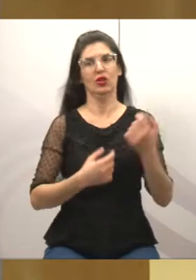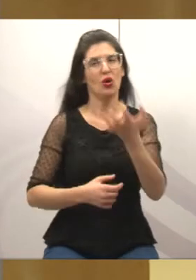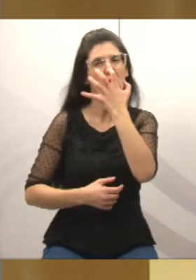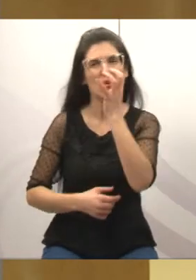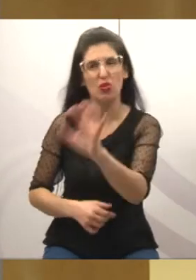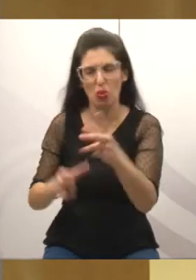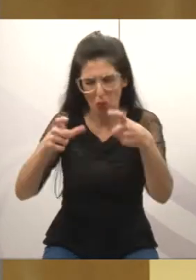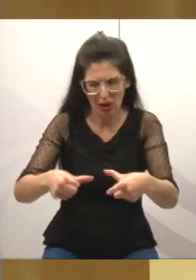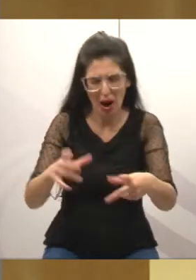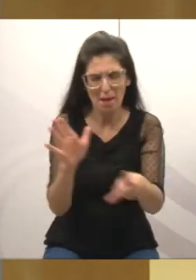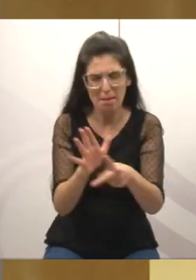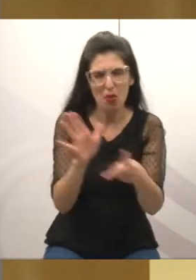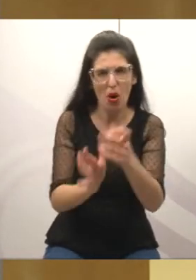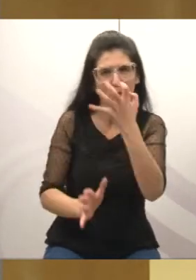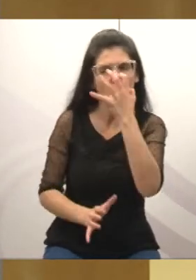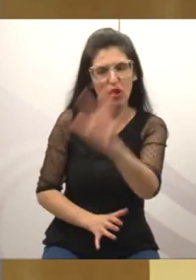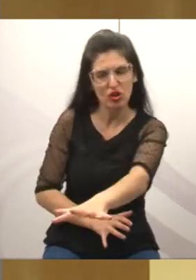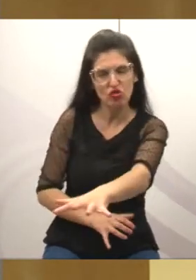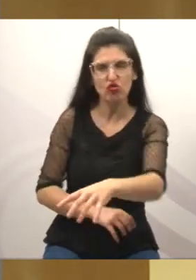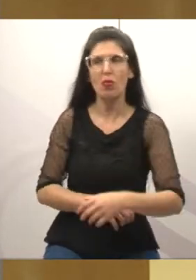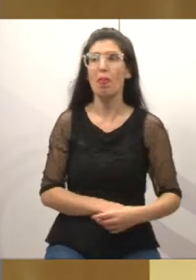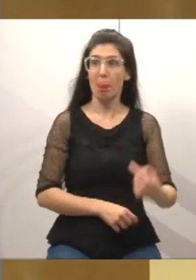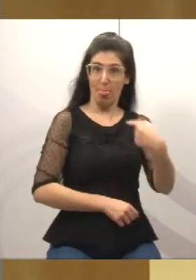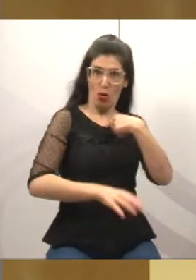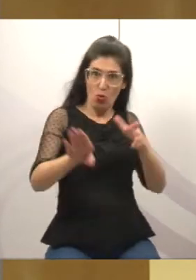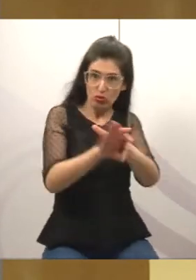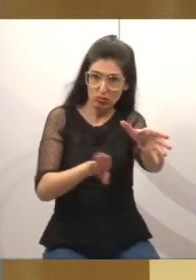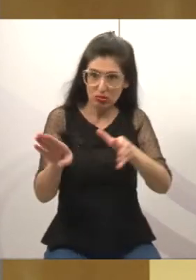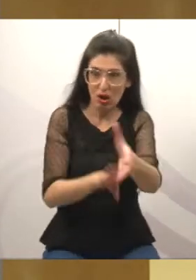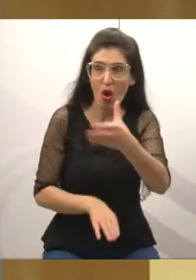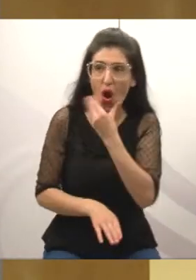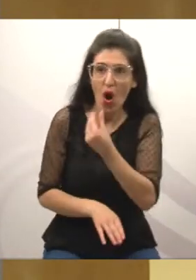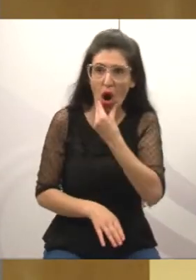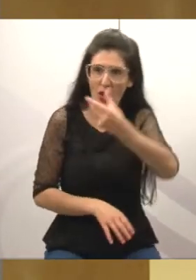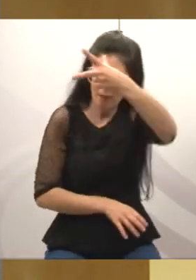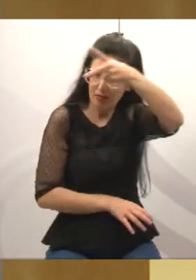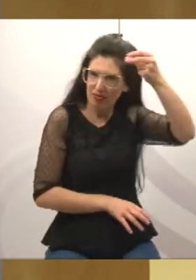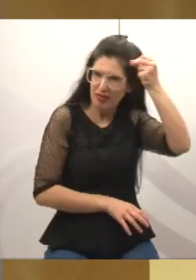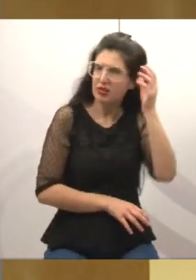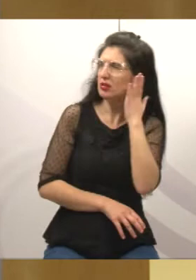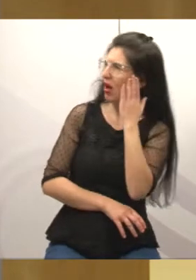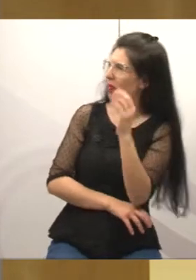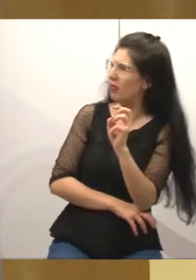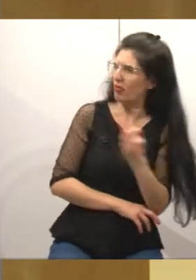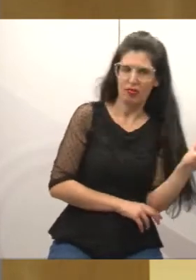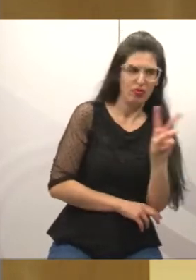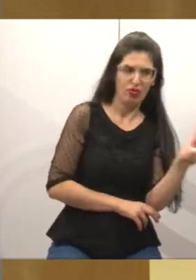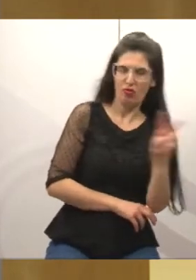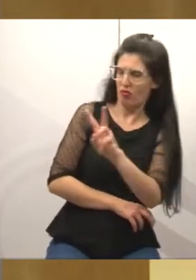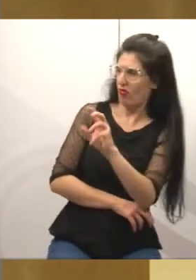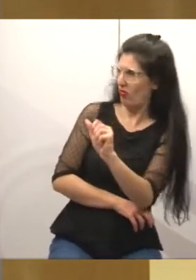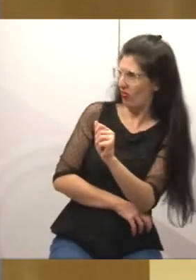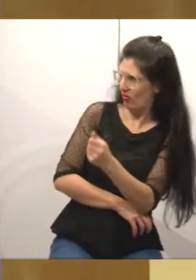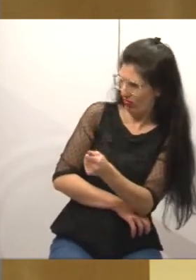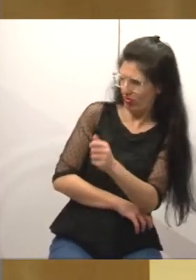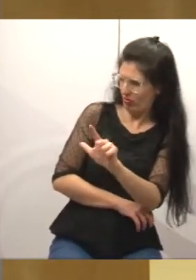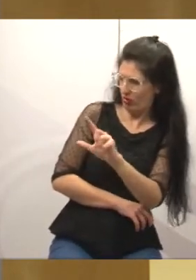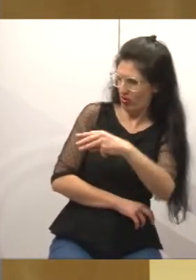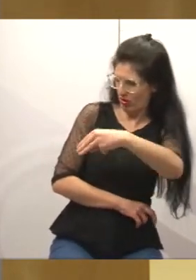fazendo uma sugestão ao prefeito, vereador Valmir, que é o seguinte, os leves